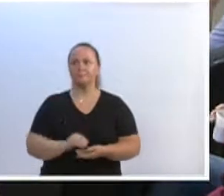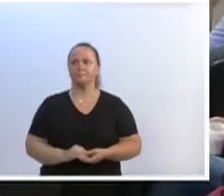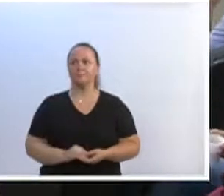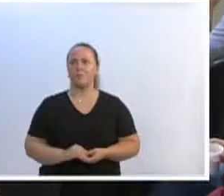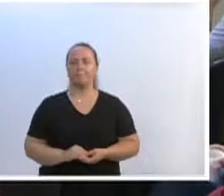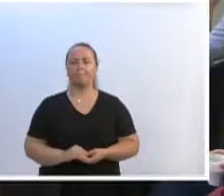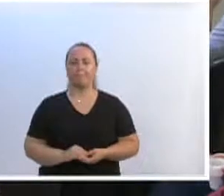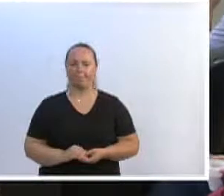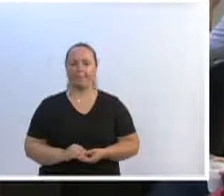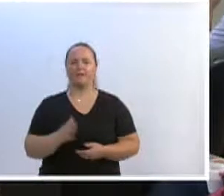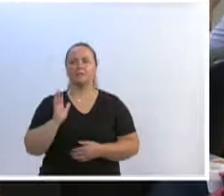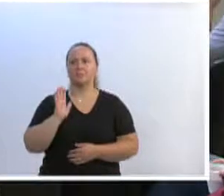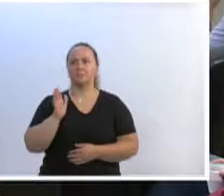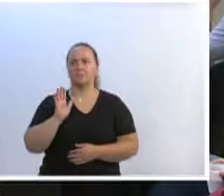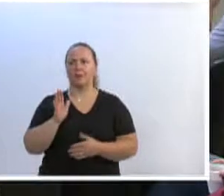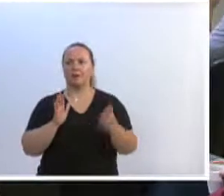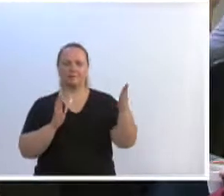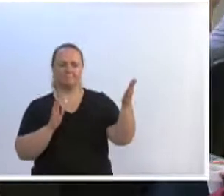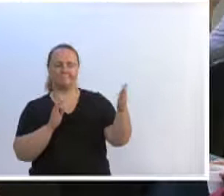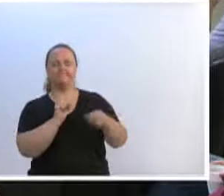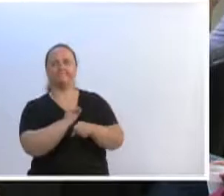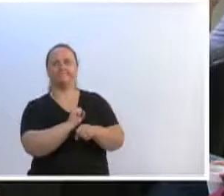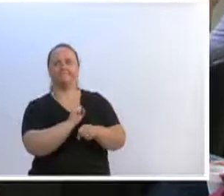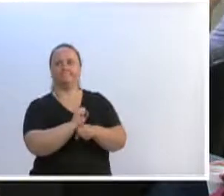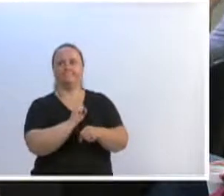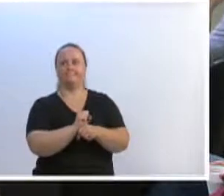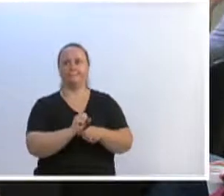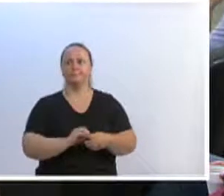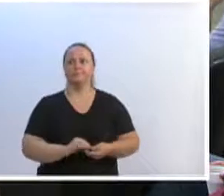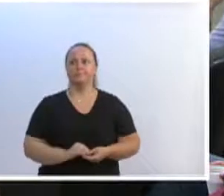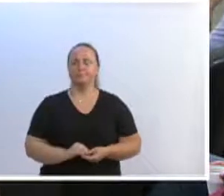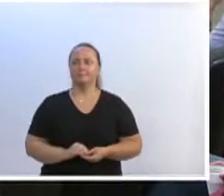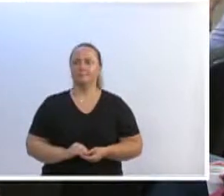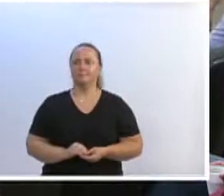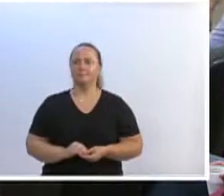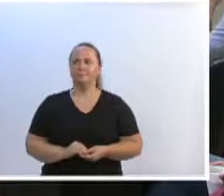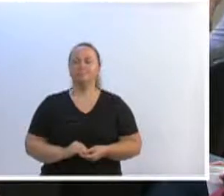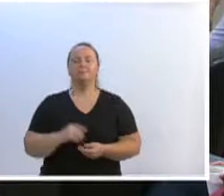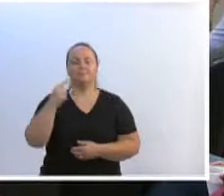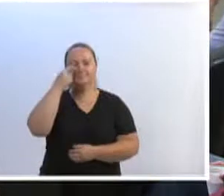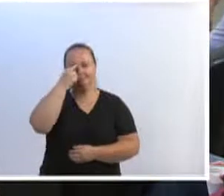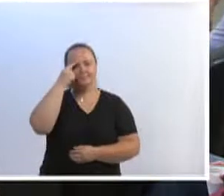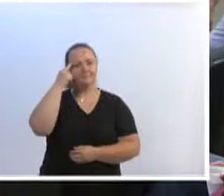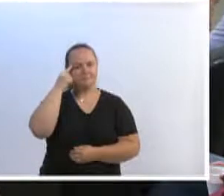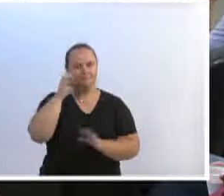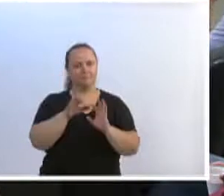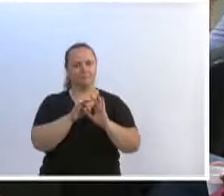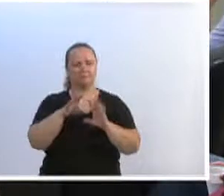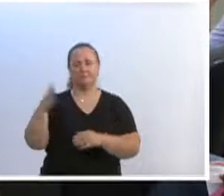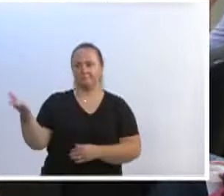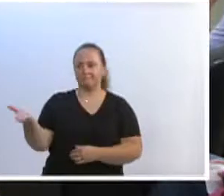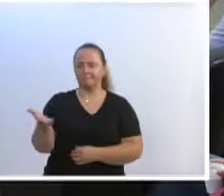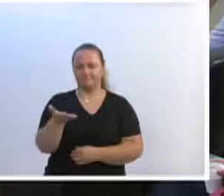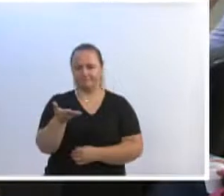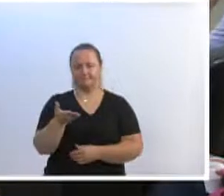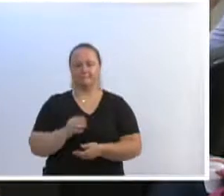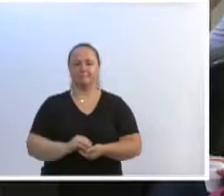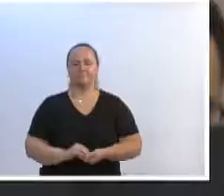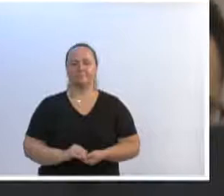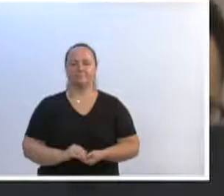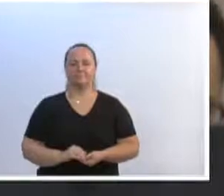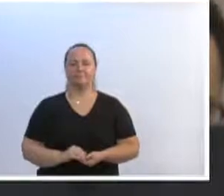já estava na espera, vou conceder primeiro. Concedo a sua excelência, concedendo. Concedo, com certeza. Vereador Ito, com autorização do nosso orador.